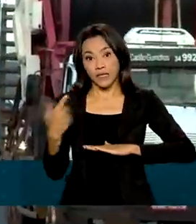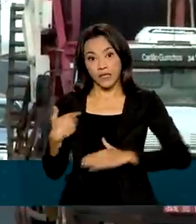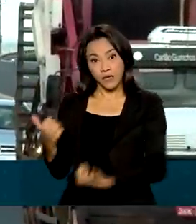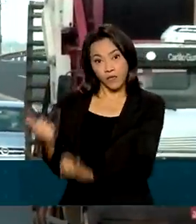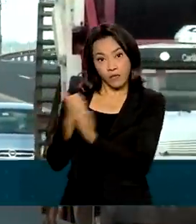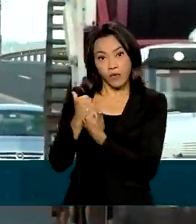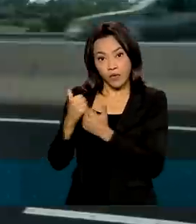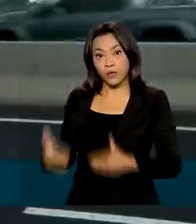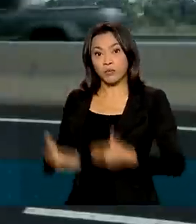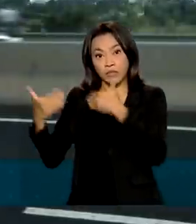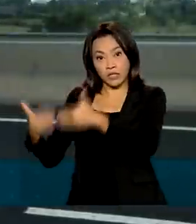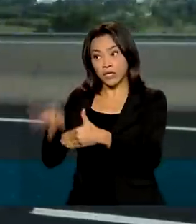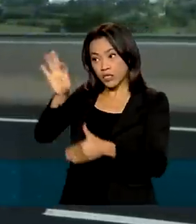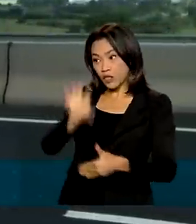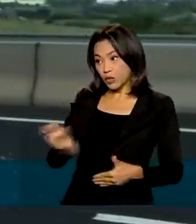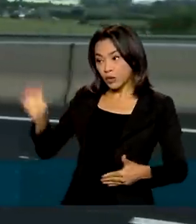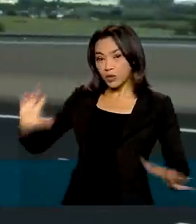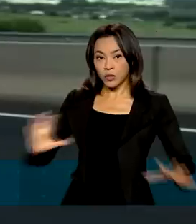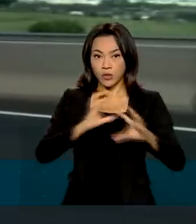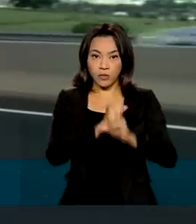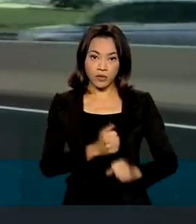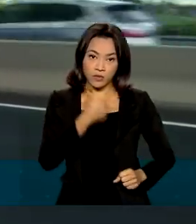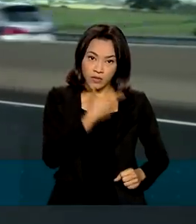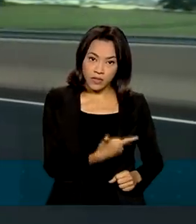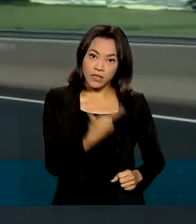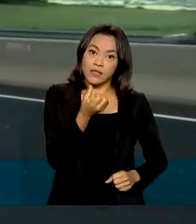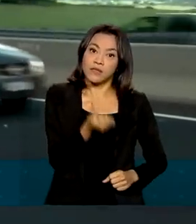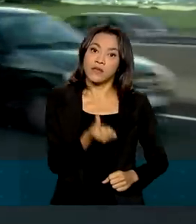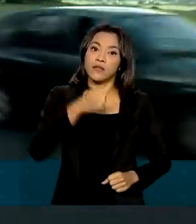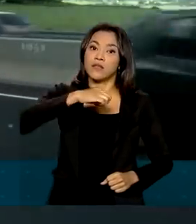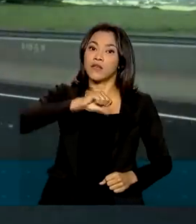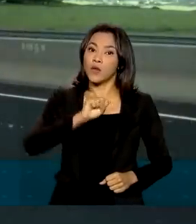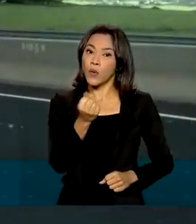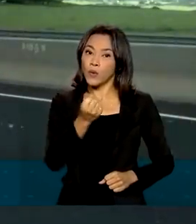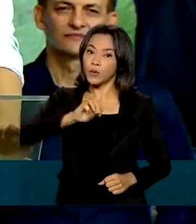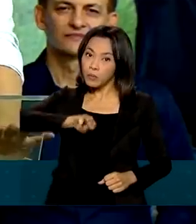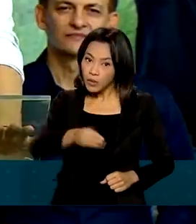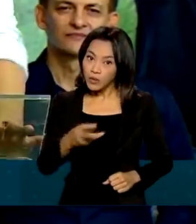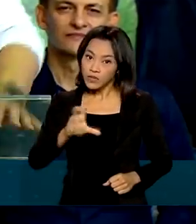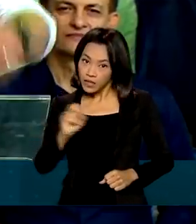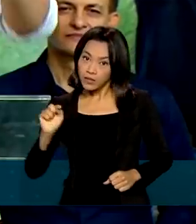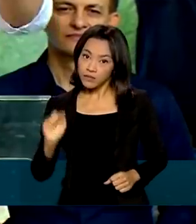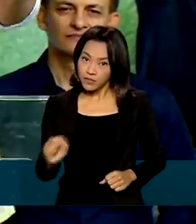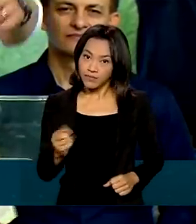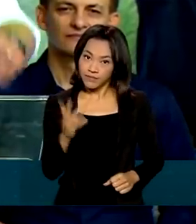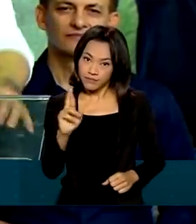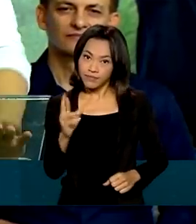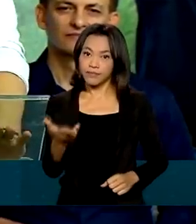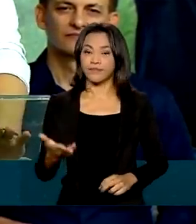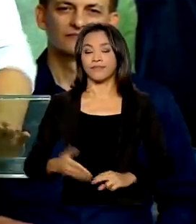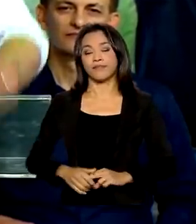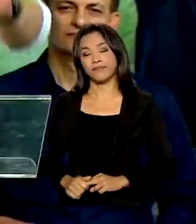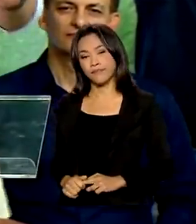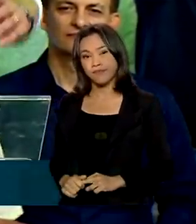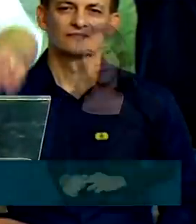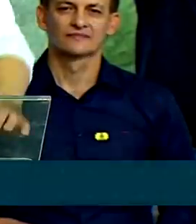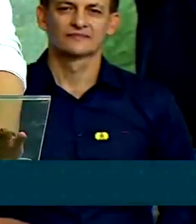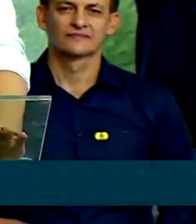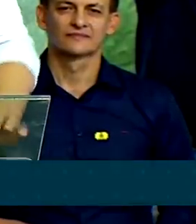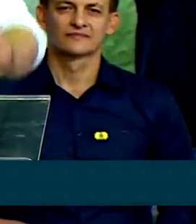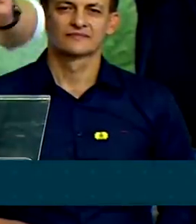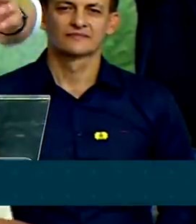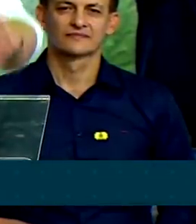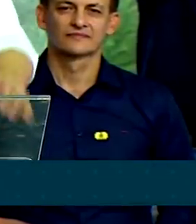da Infraestrutura, somam 268 milhões e meio de reais. A gente fez 13 viadutos, uma